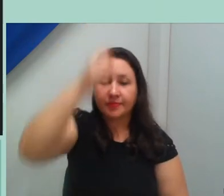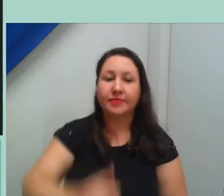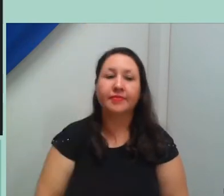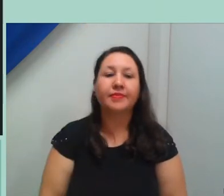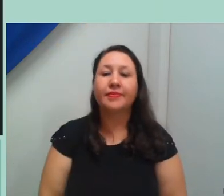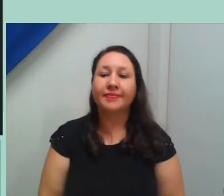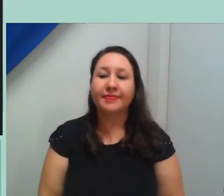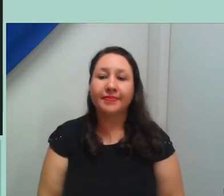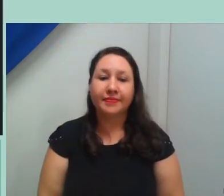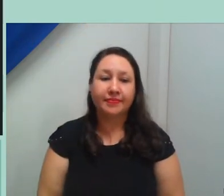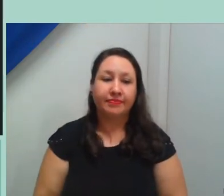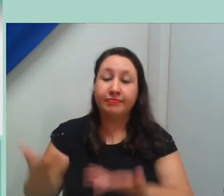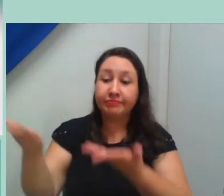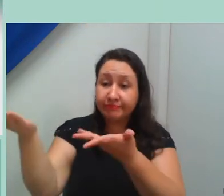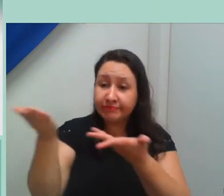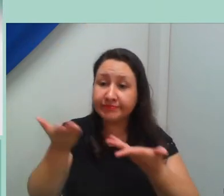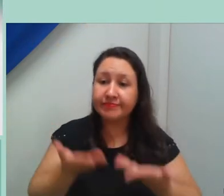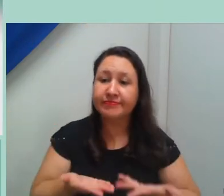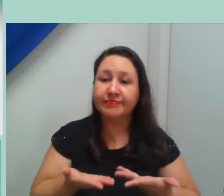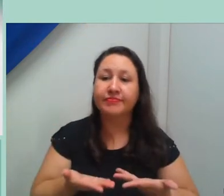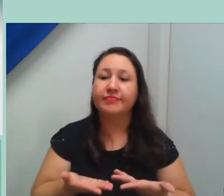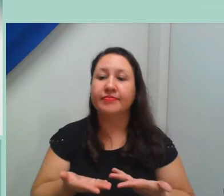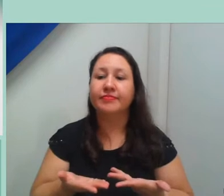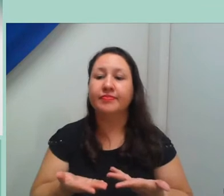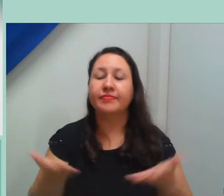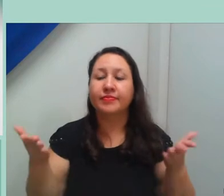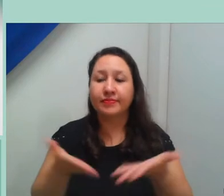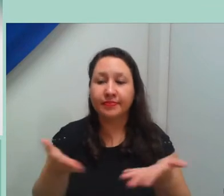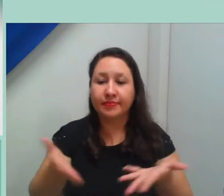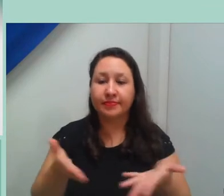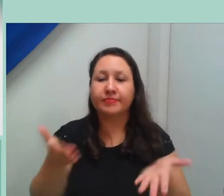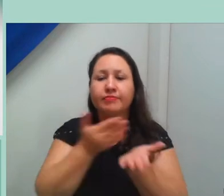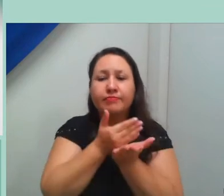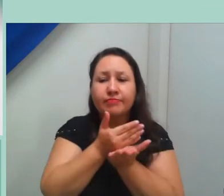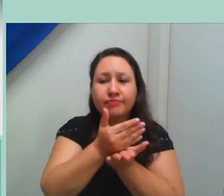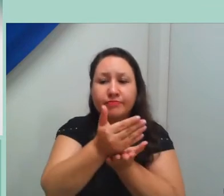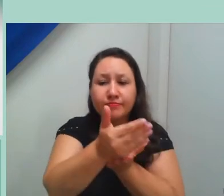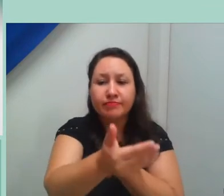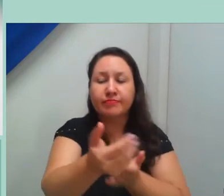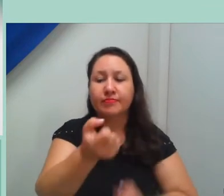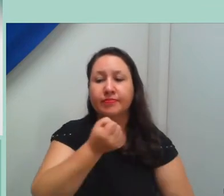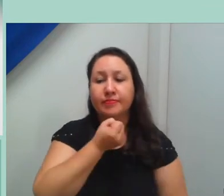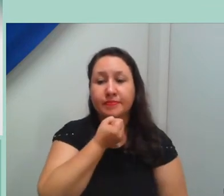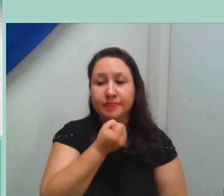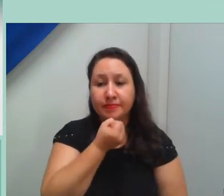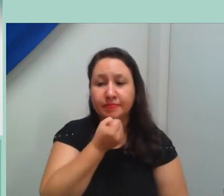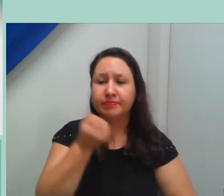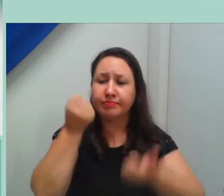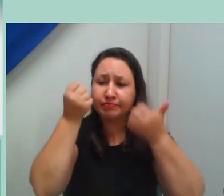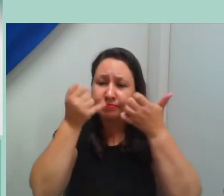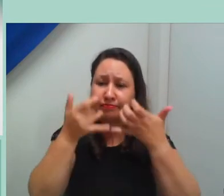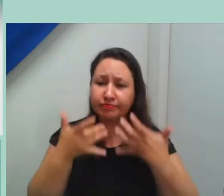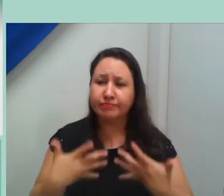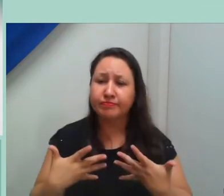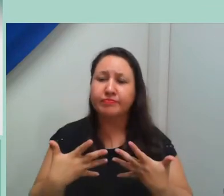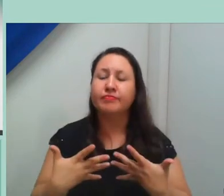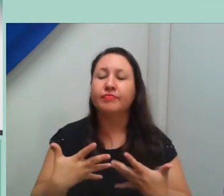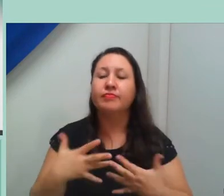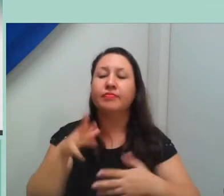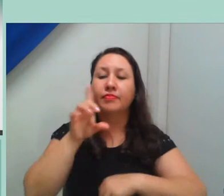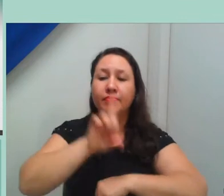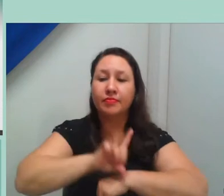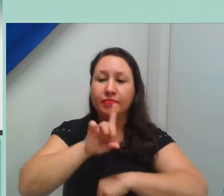Convido, então, para fazer uso da palavra, a diretora de ensino, pesquisa e extensão do Campus Rio Branco,